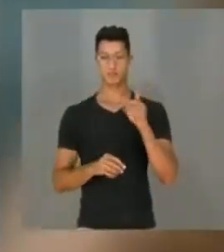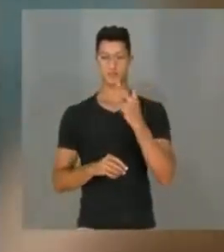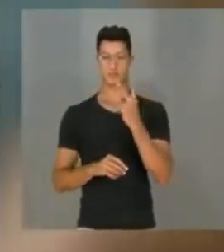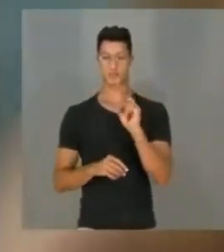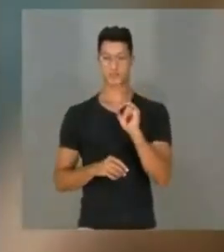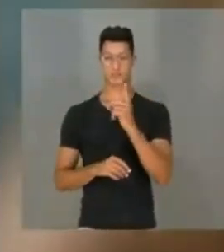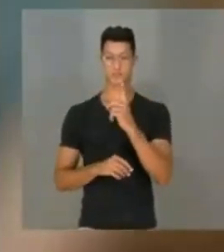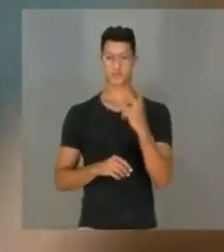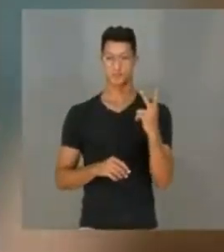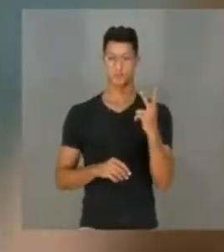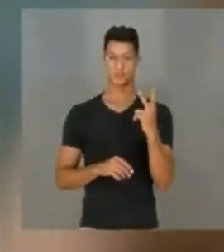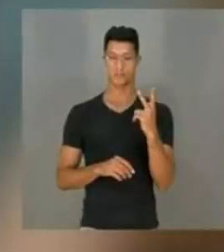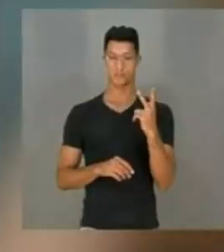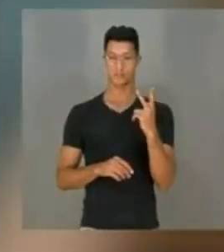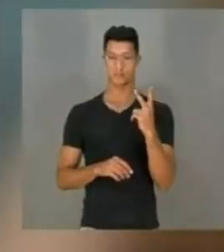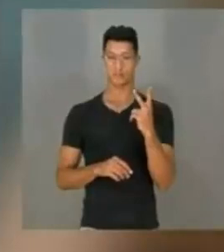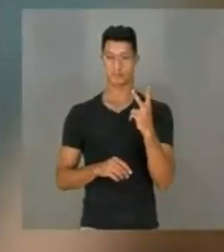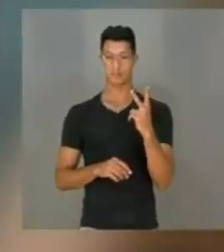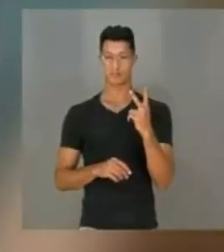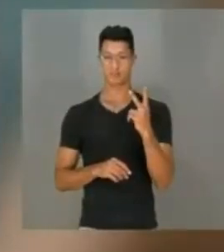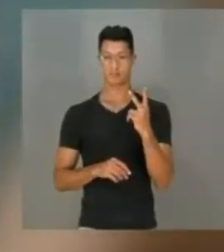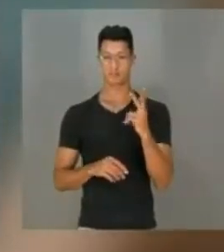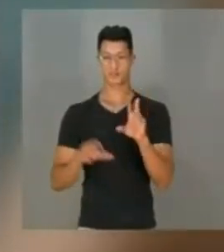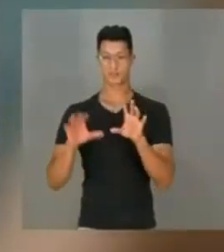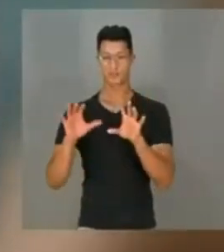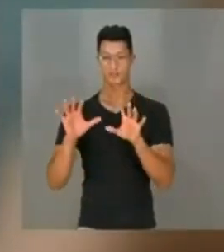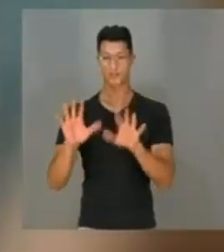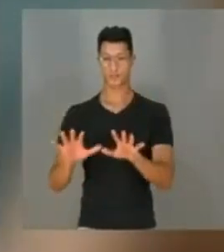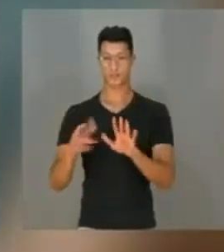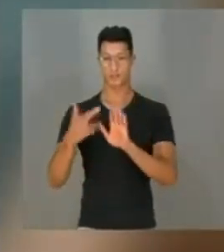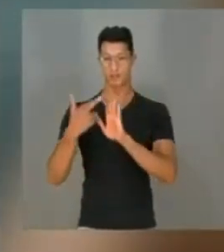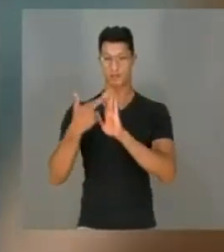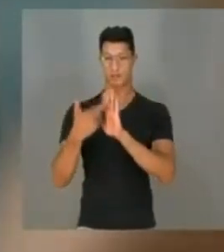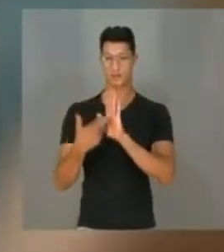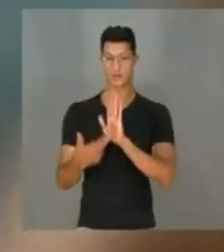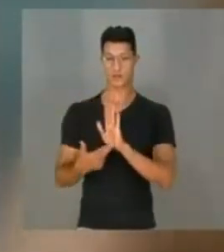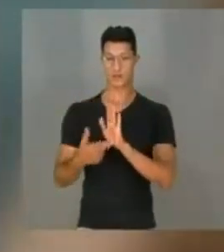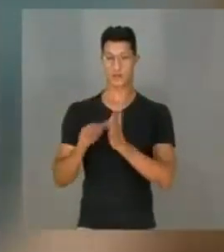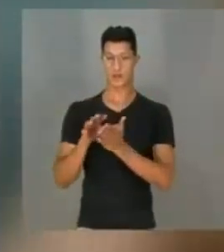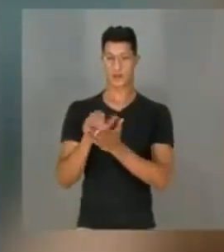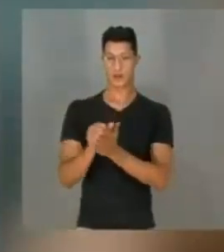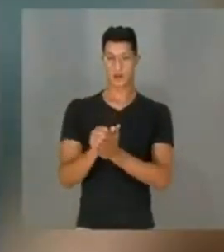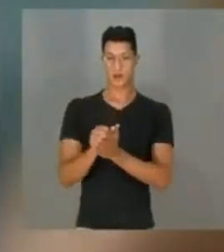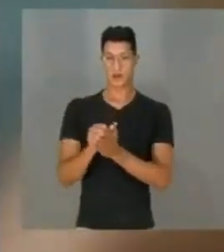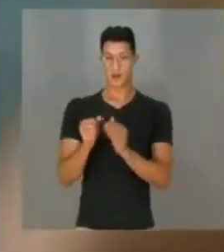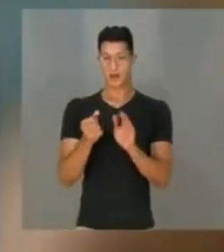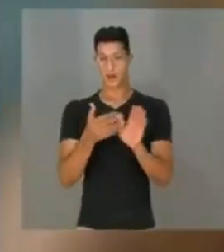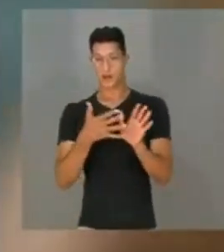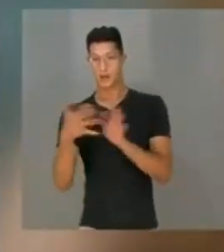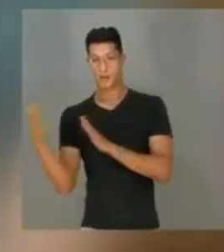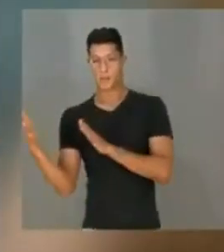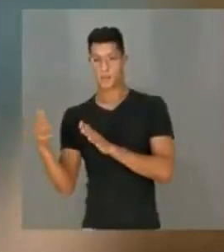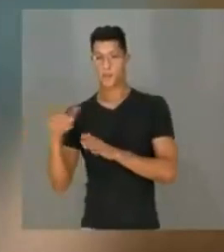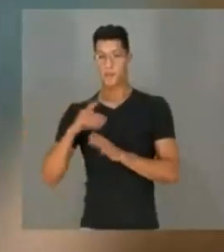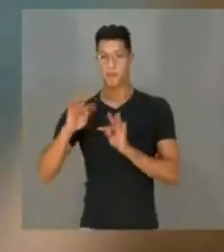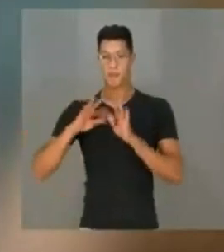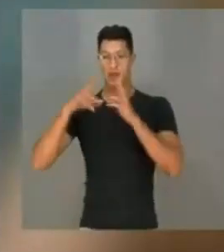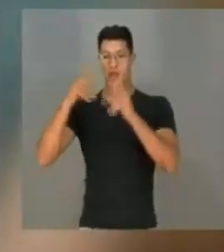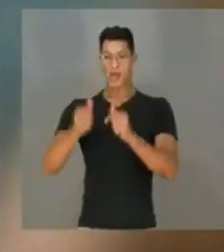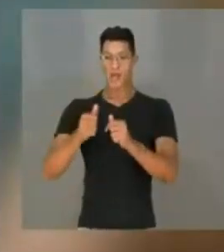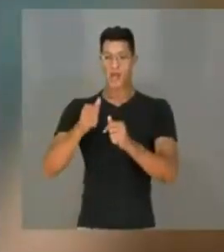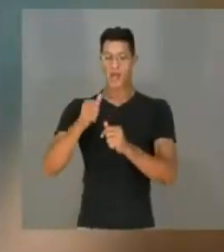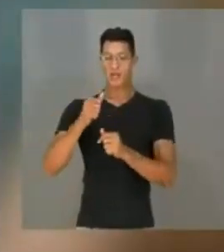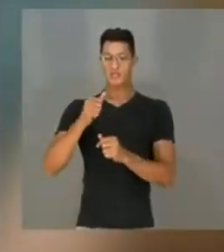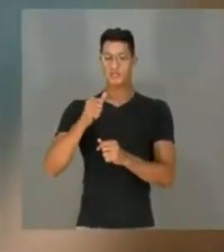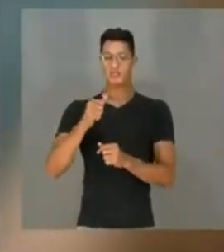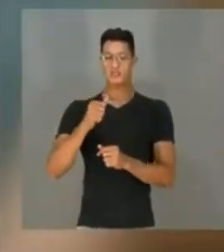2012, essa regulamentação e esse registro se estendeu para todo o